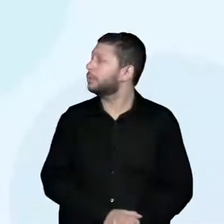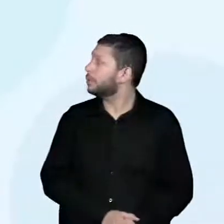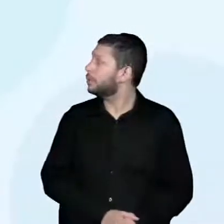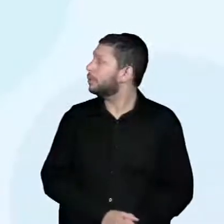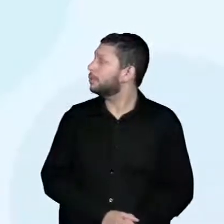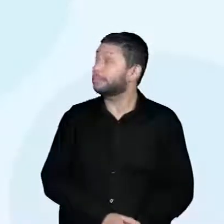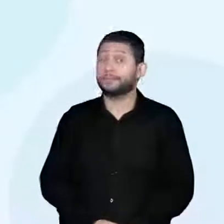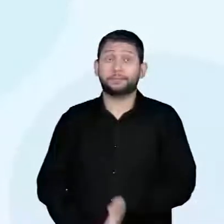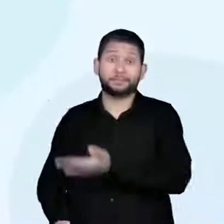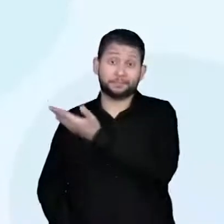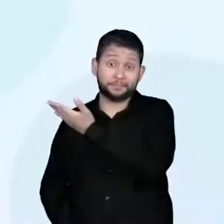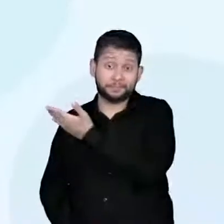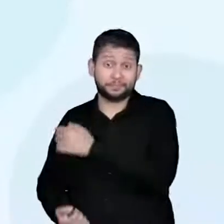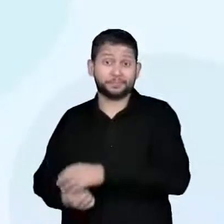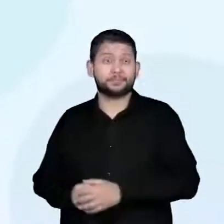bem.